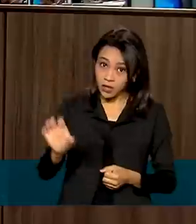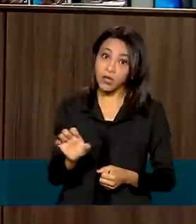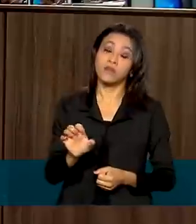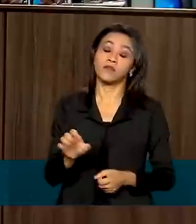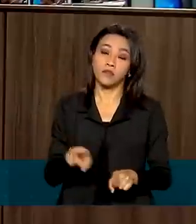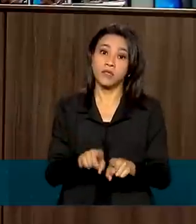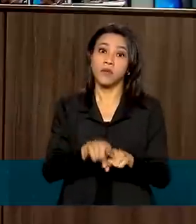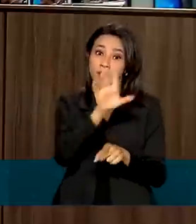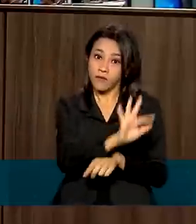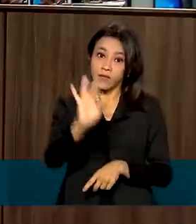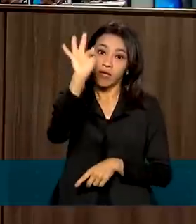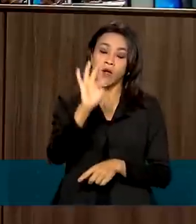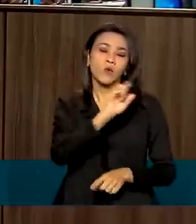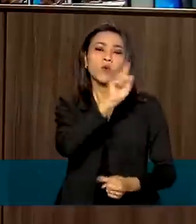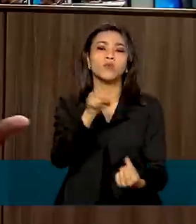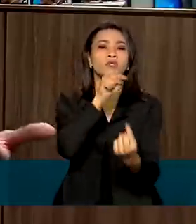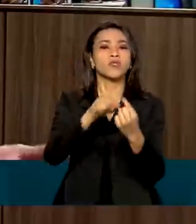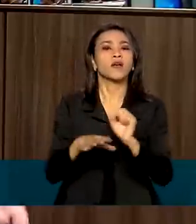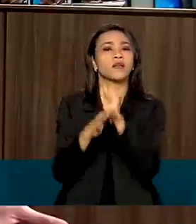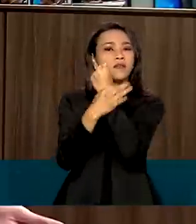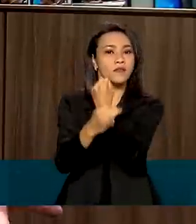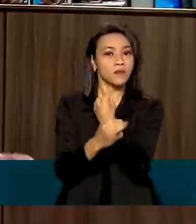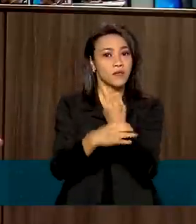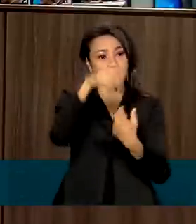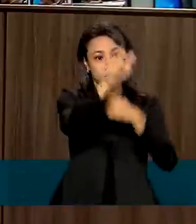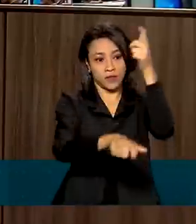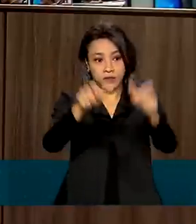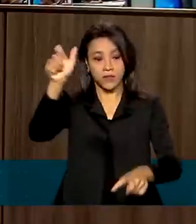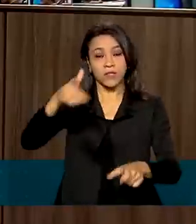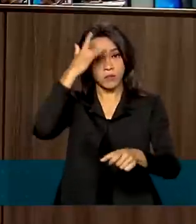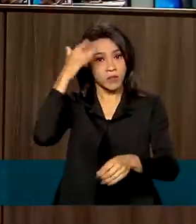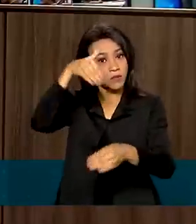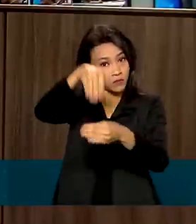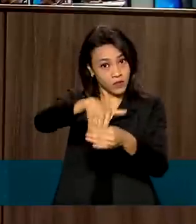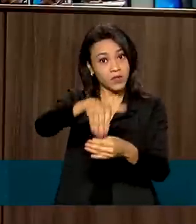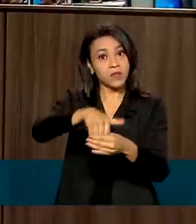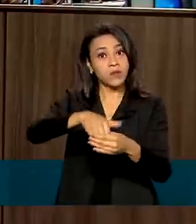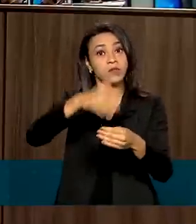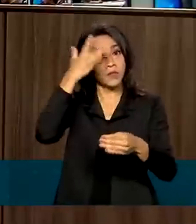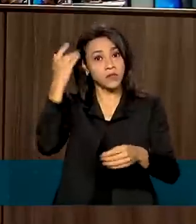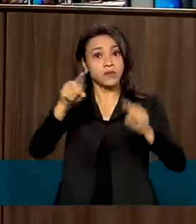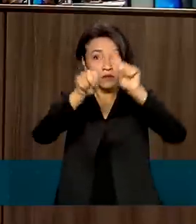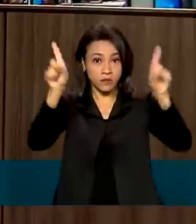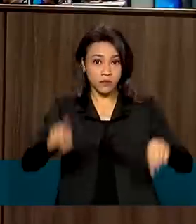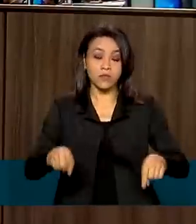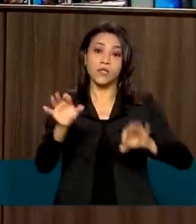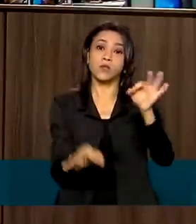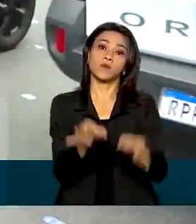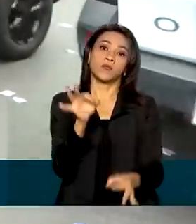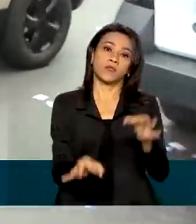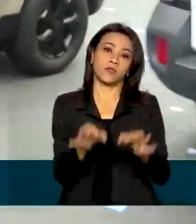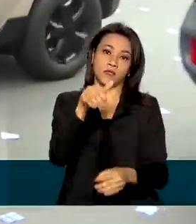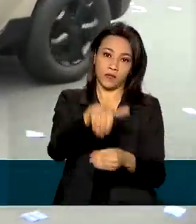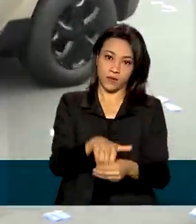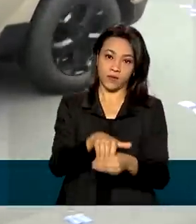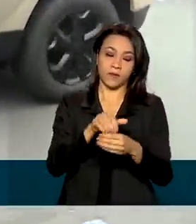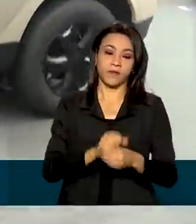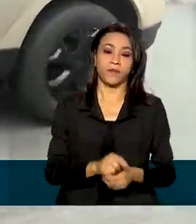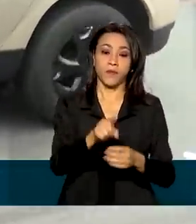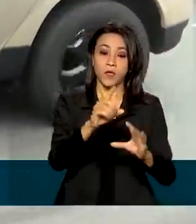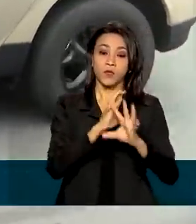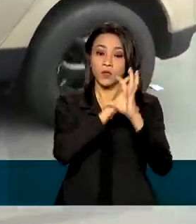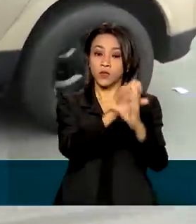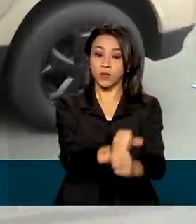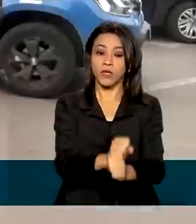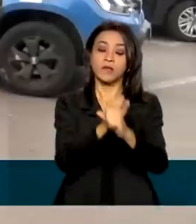Tudo para garantir a segurança e proteção aos cidadãos, eleitores e servidores da justiça eleitoral. Ao todo, cerca